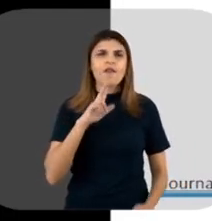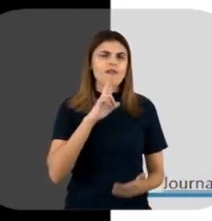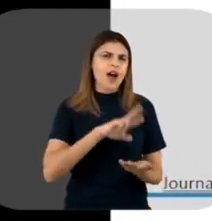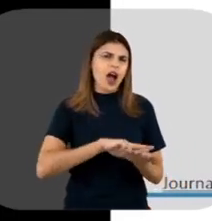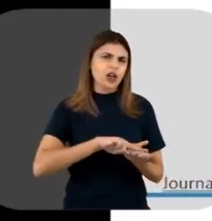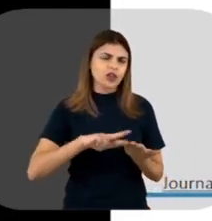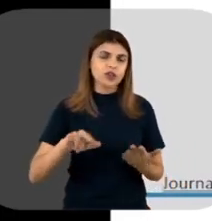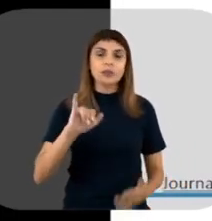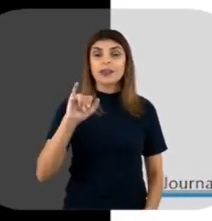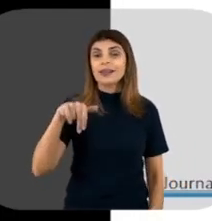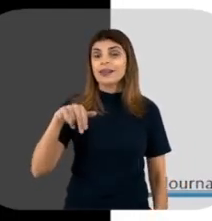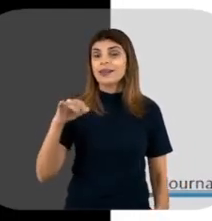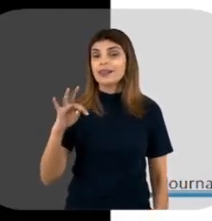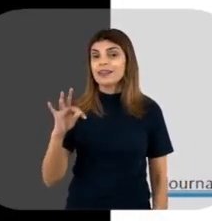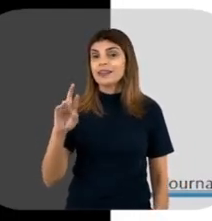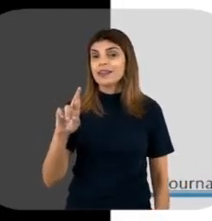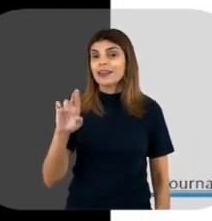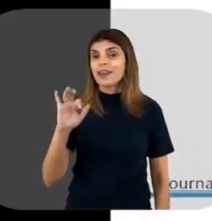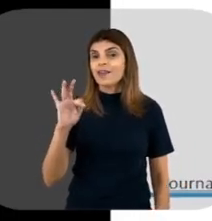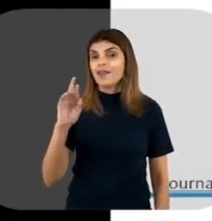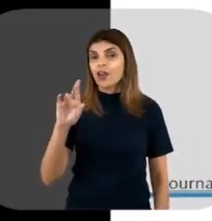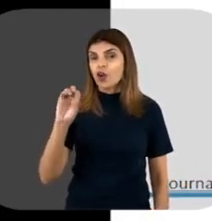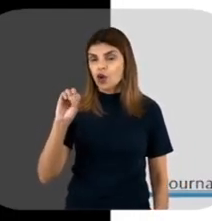vários tipos de interferon, né?